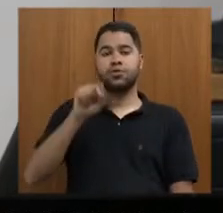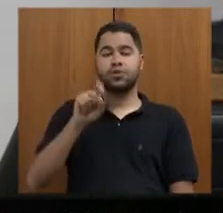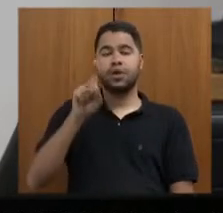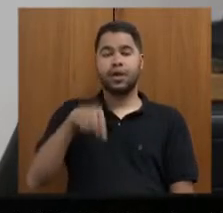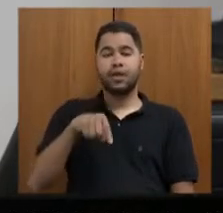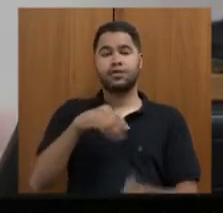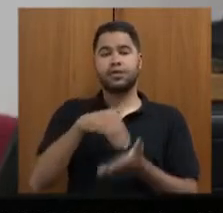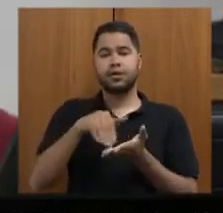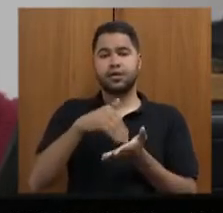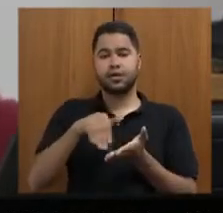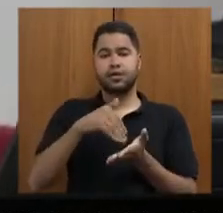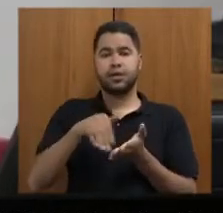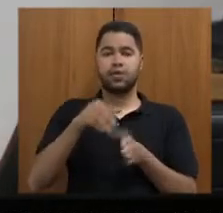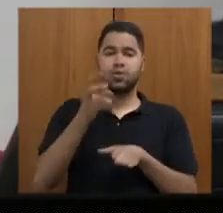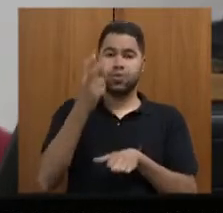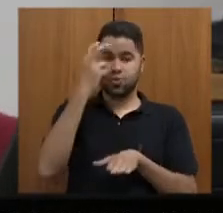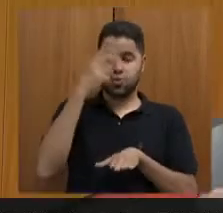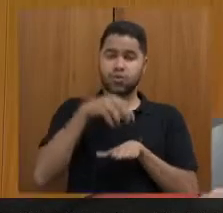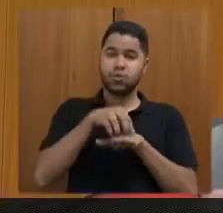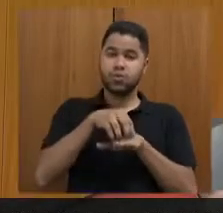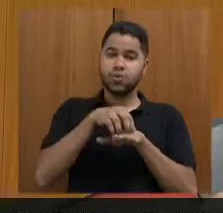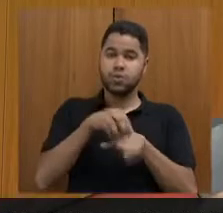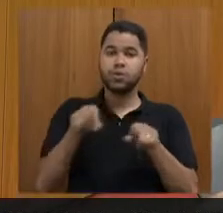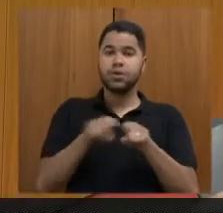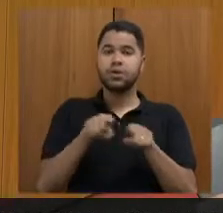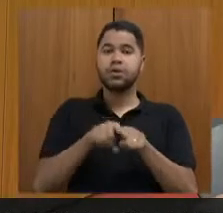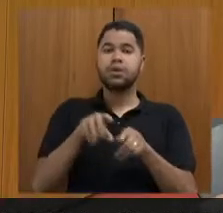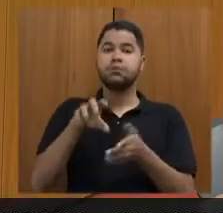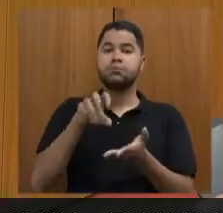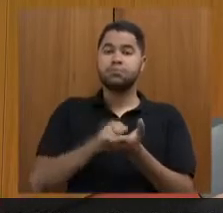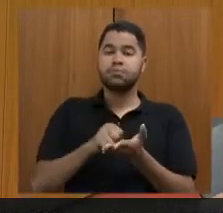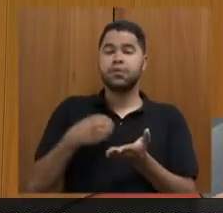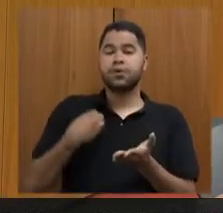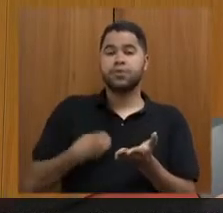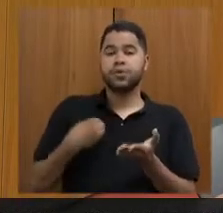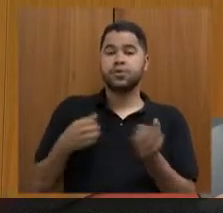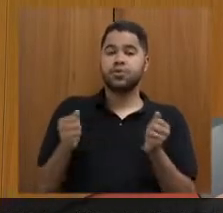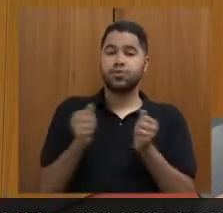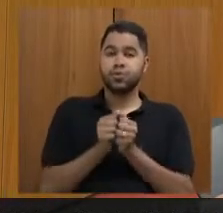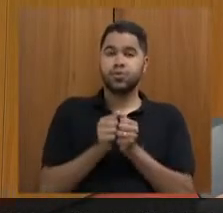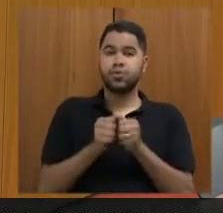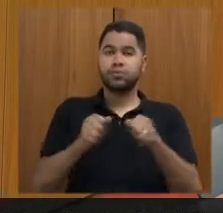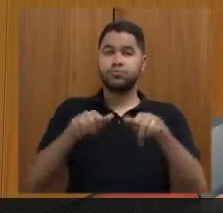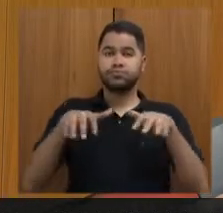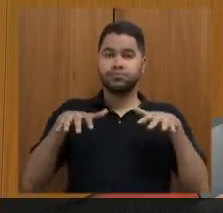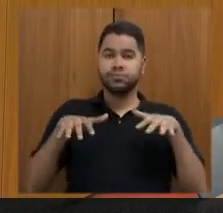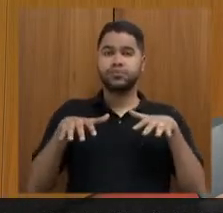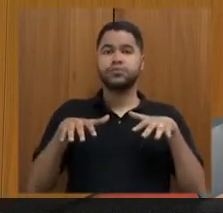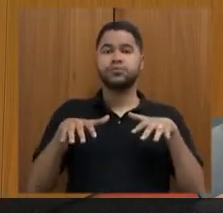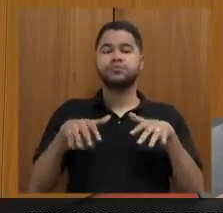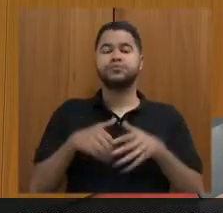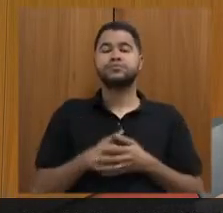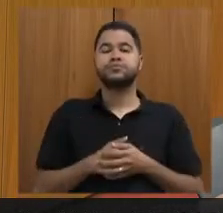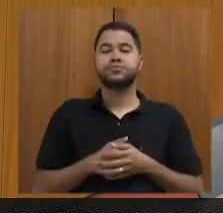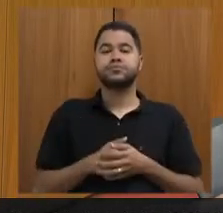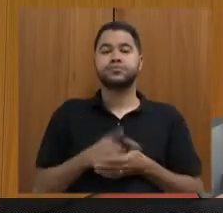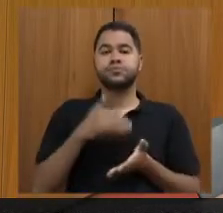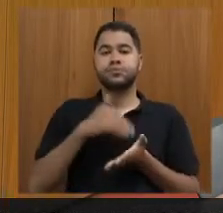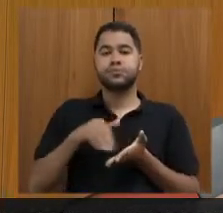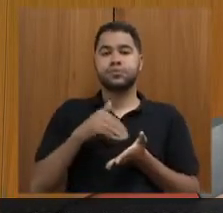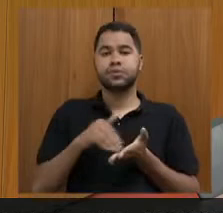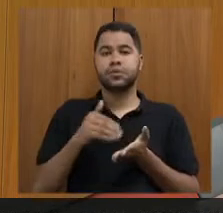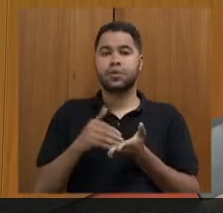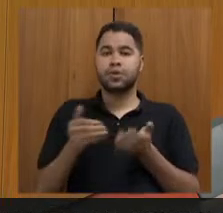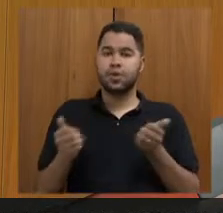Cultura e Turismo. E também registramos a presença aqui conosco, no auditório José de Alencar, da secretária de